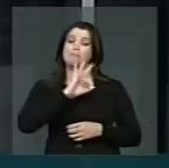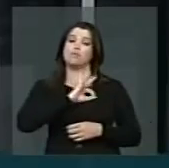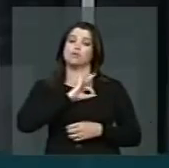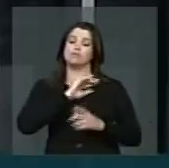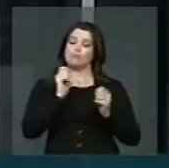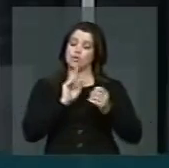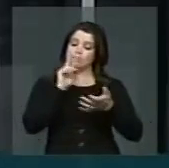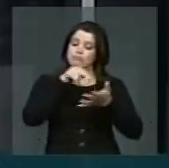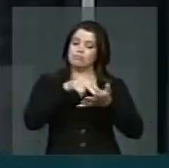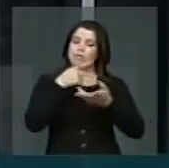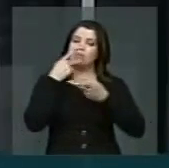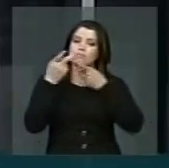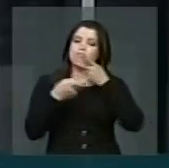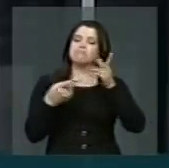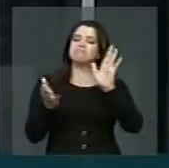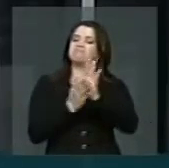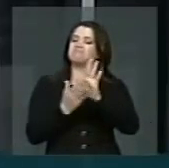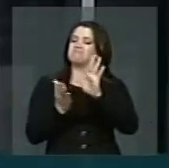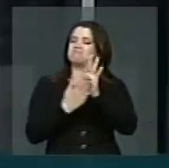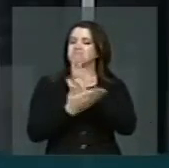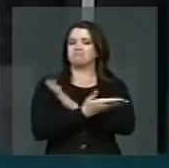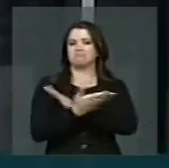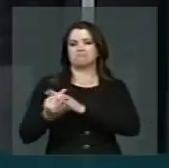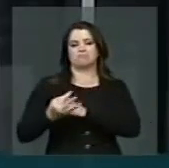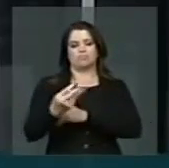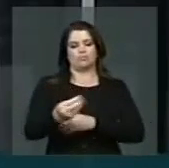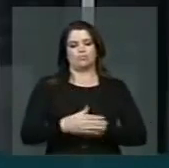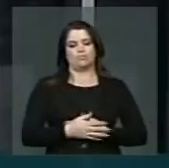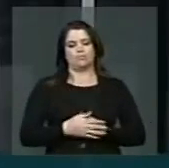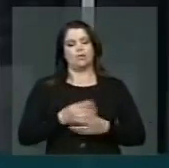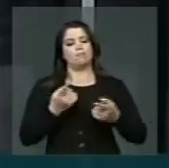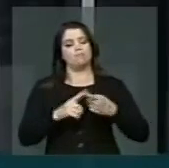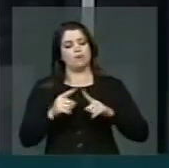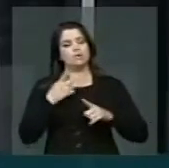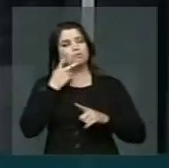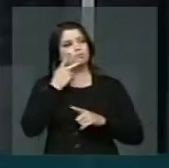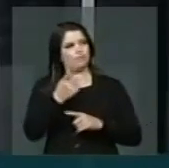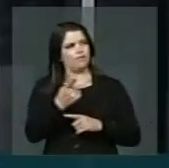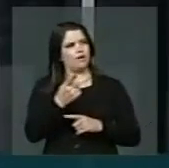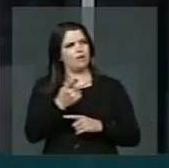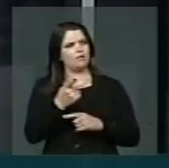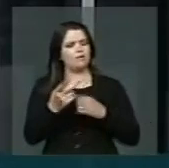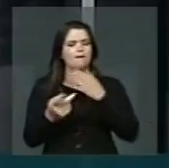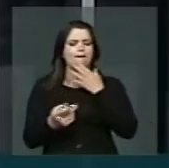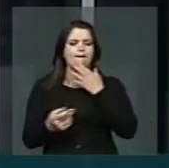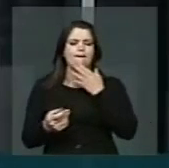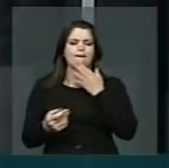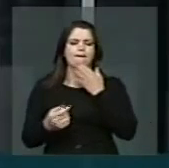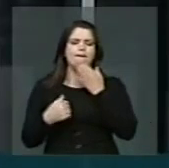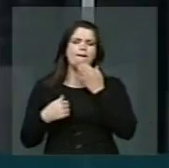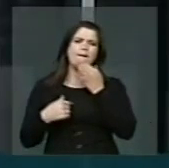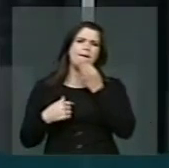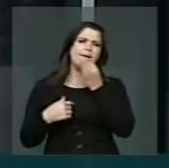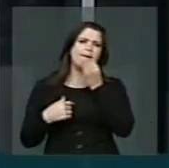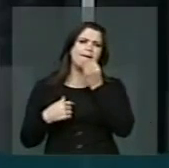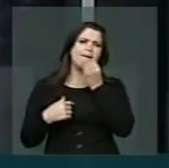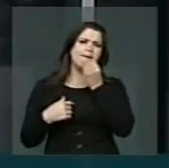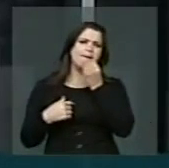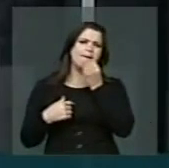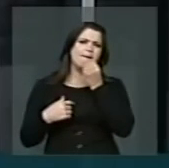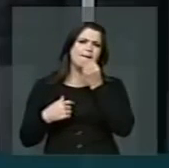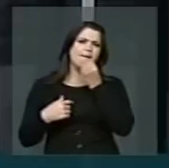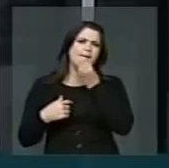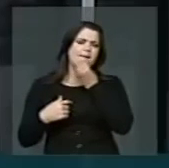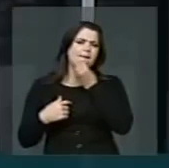vir aqui dizer meus parabéns a vocês. Mas eu digo esse parabéns a eles. Será que eu estou dizendo para a família deles?